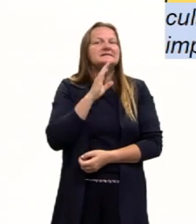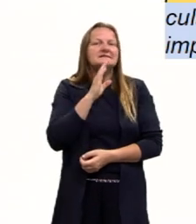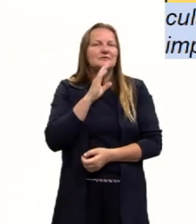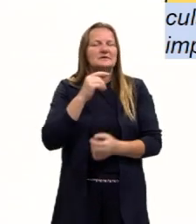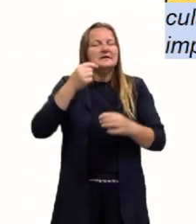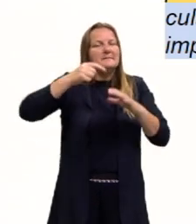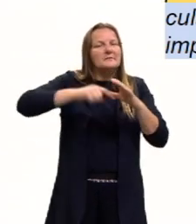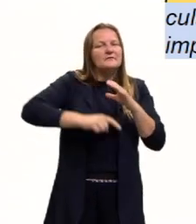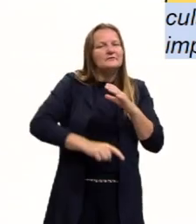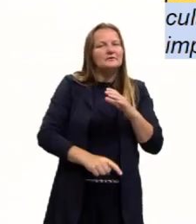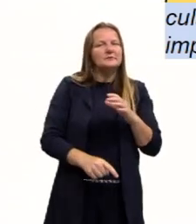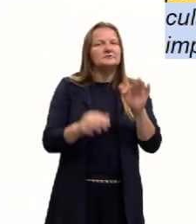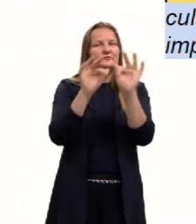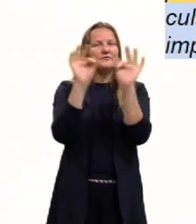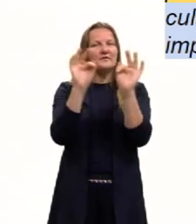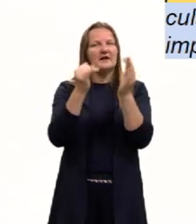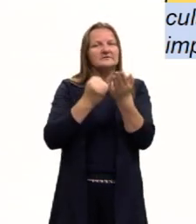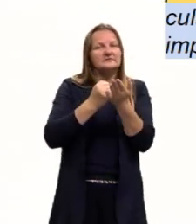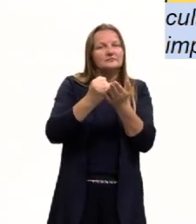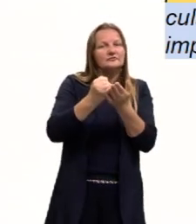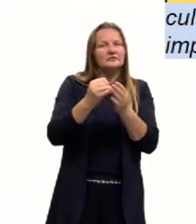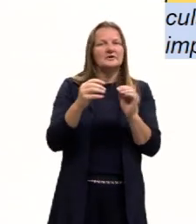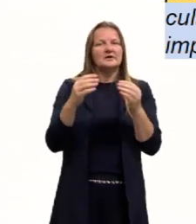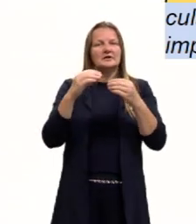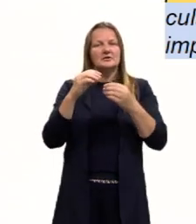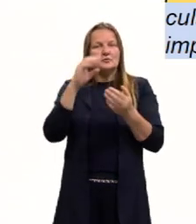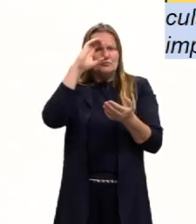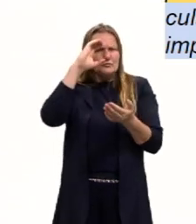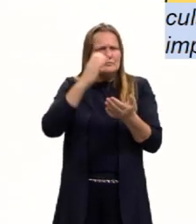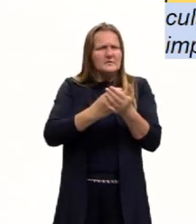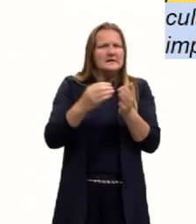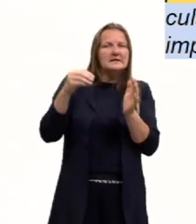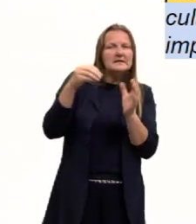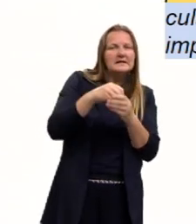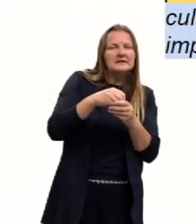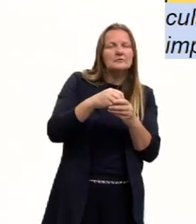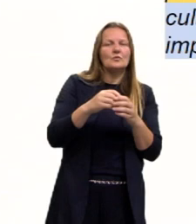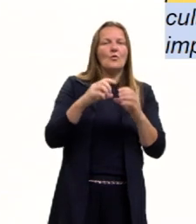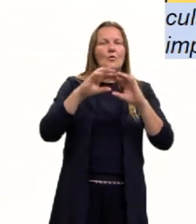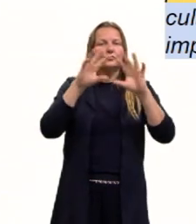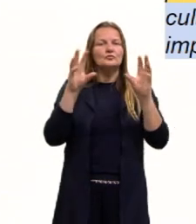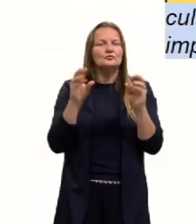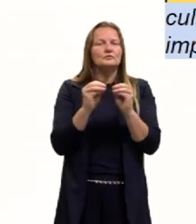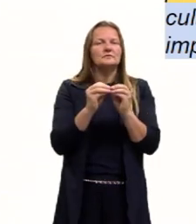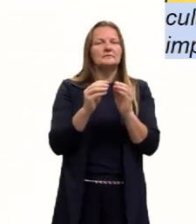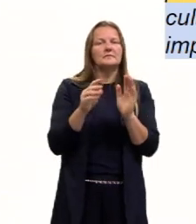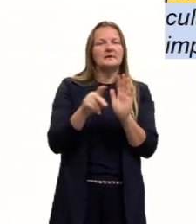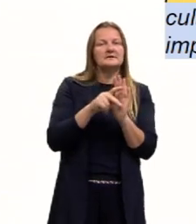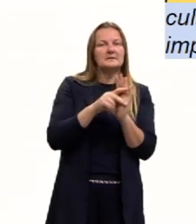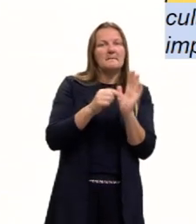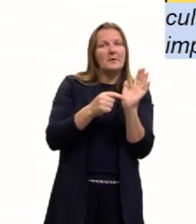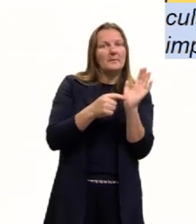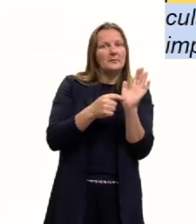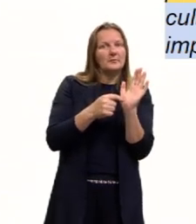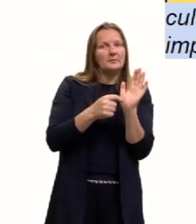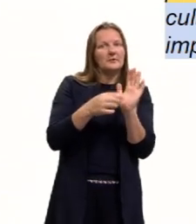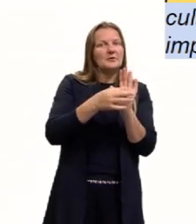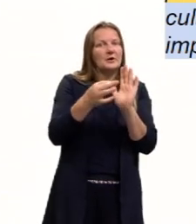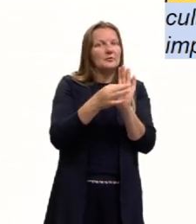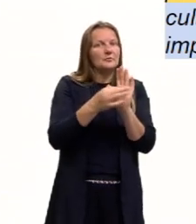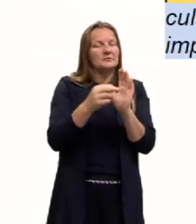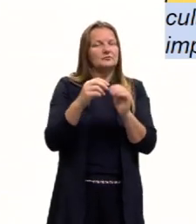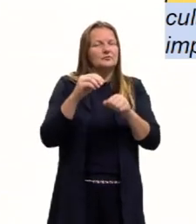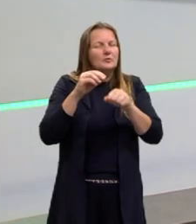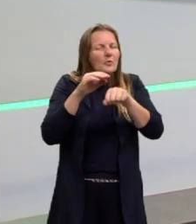uma frase introdutória, uma tese e um outro período que vai sugerir os argumentos que serão